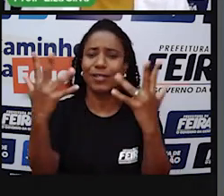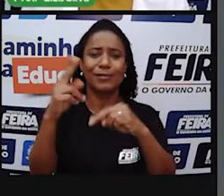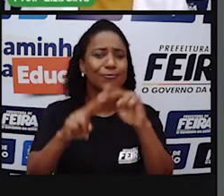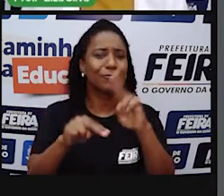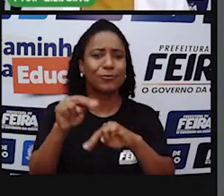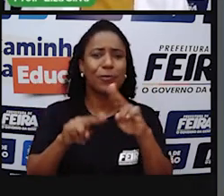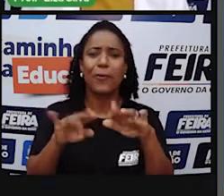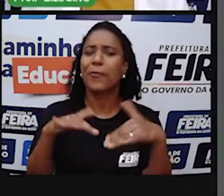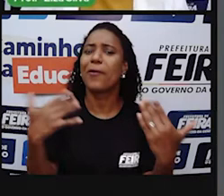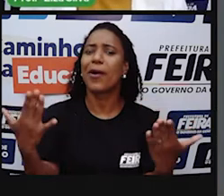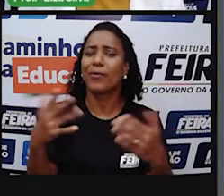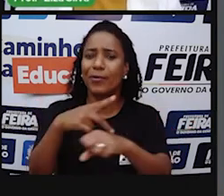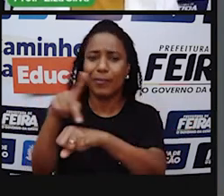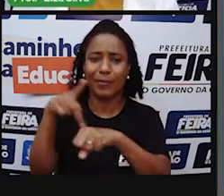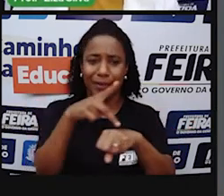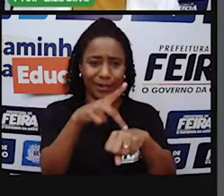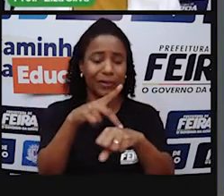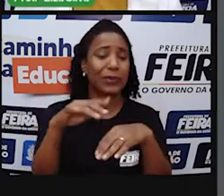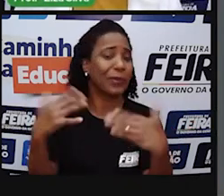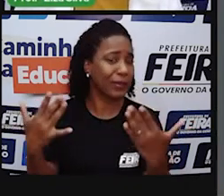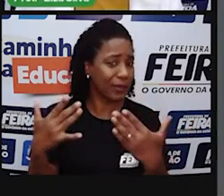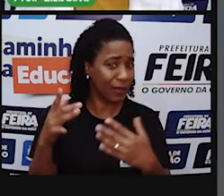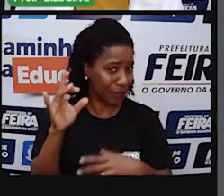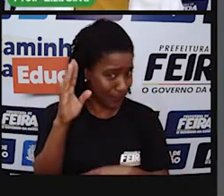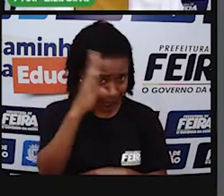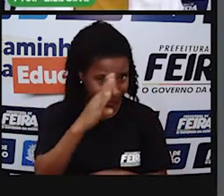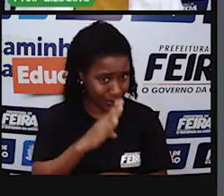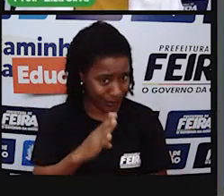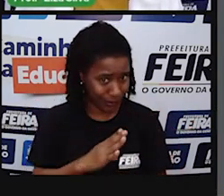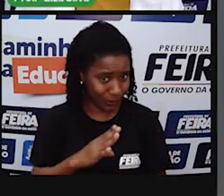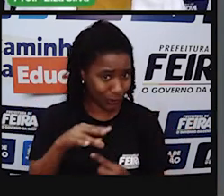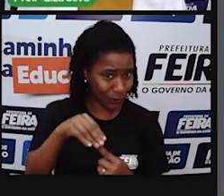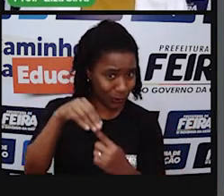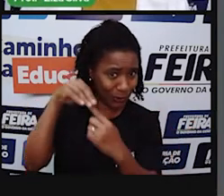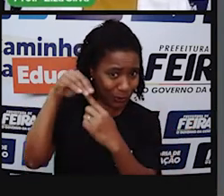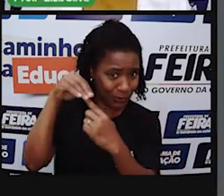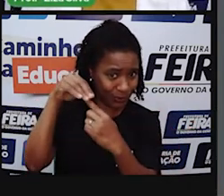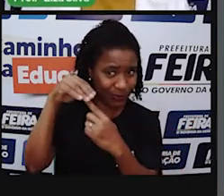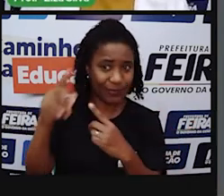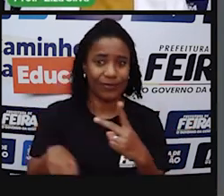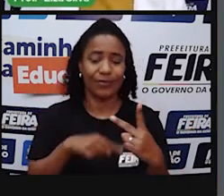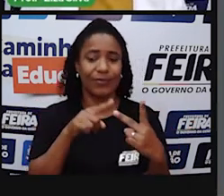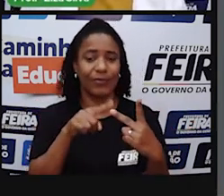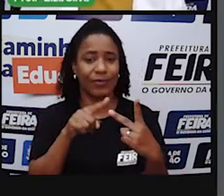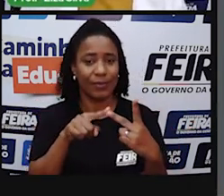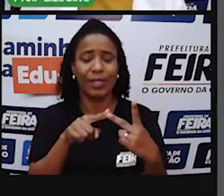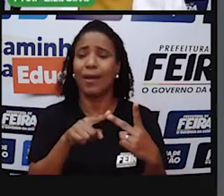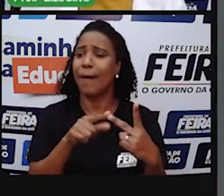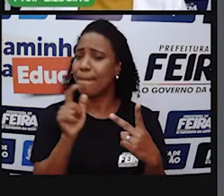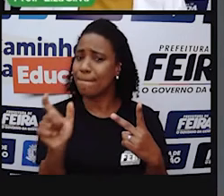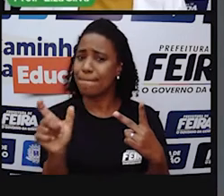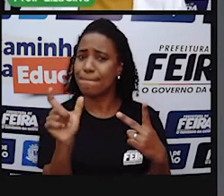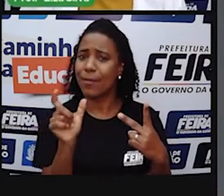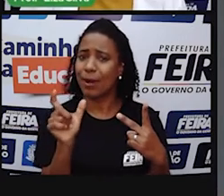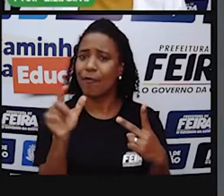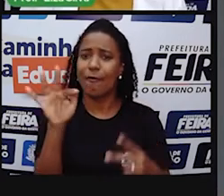Vocês sabem? Será que é só o Brasil? Qual a origem da palavra forró?